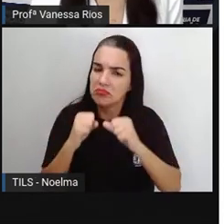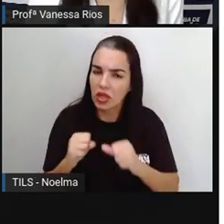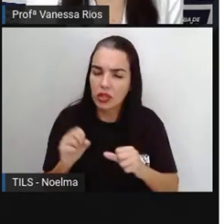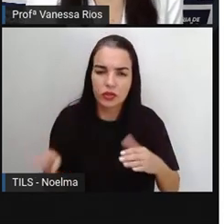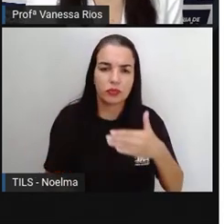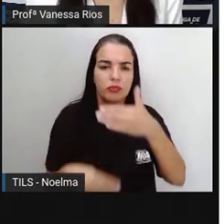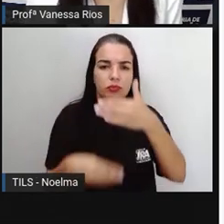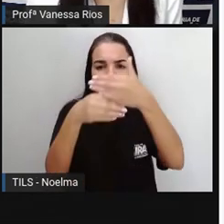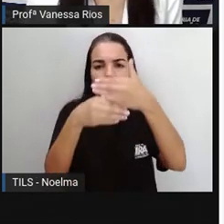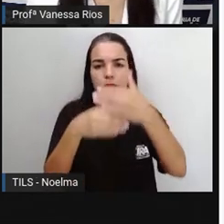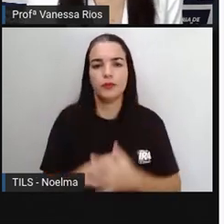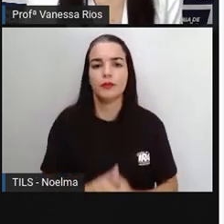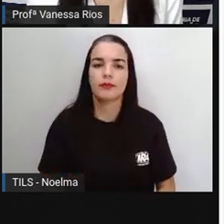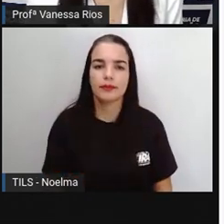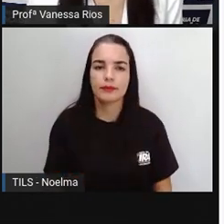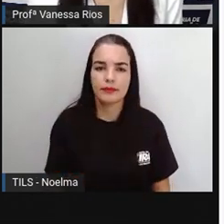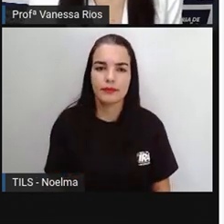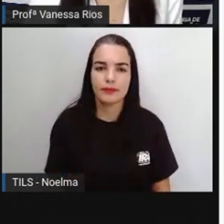informações.